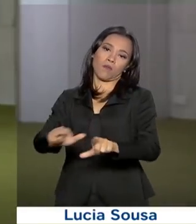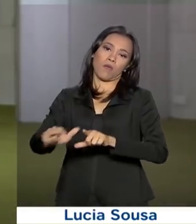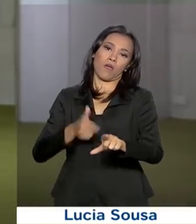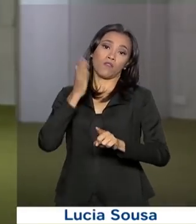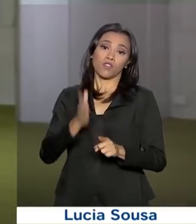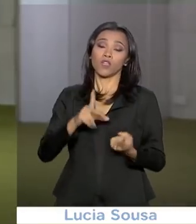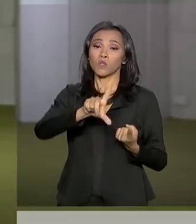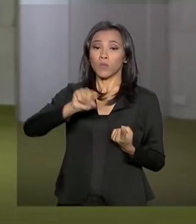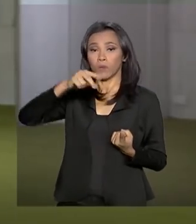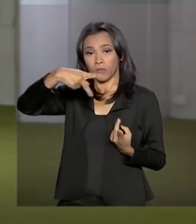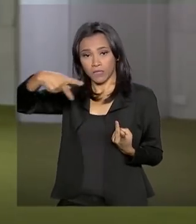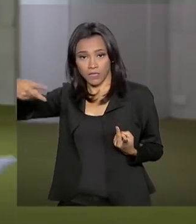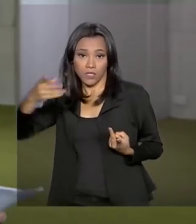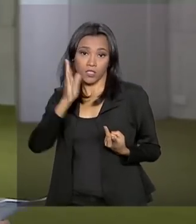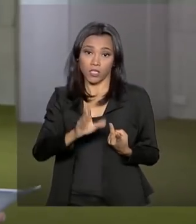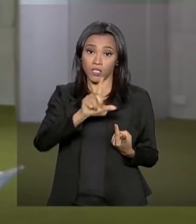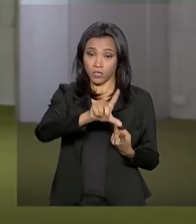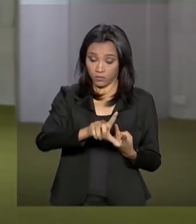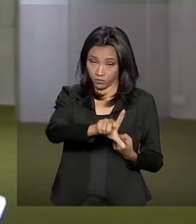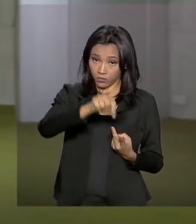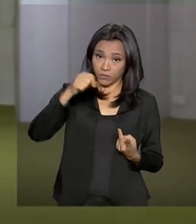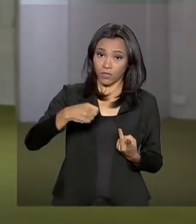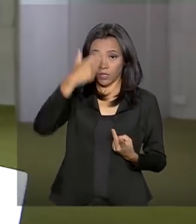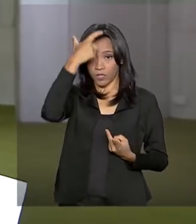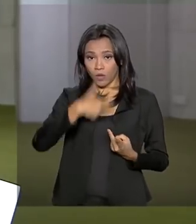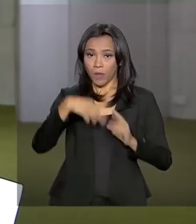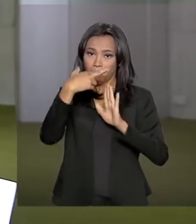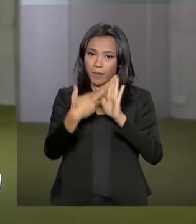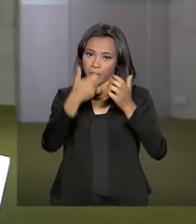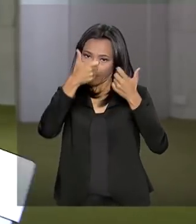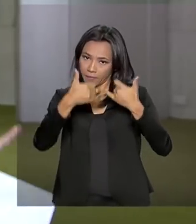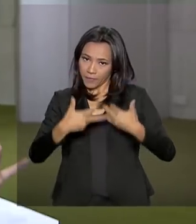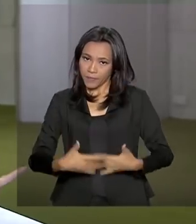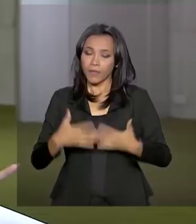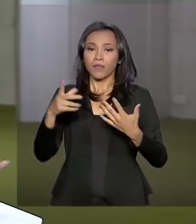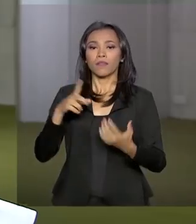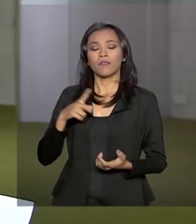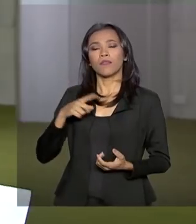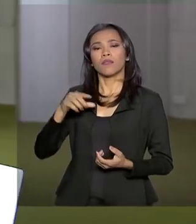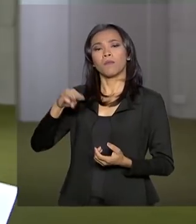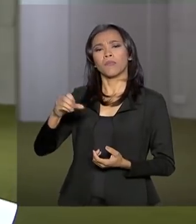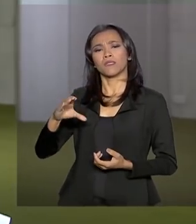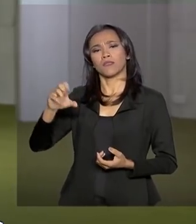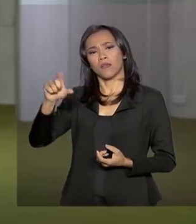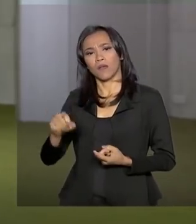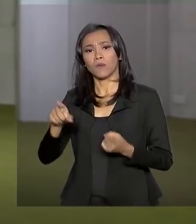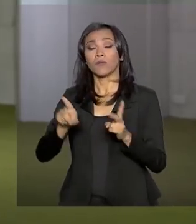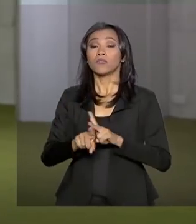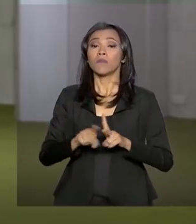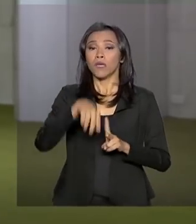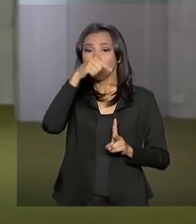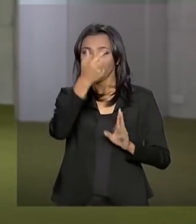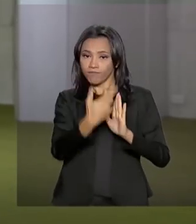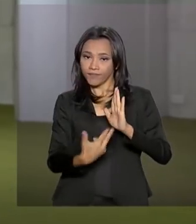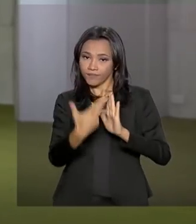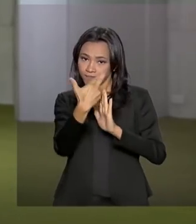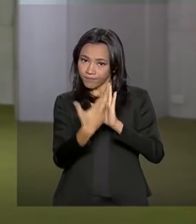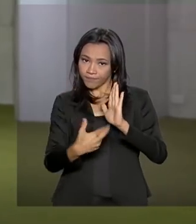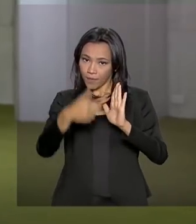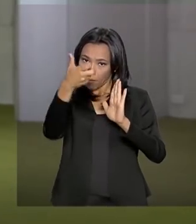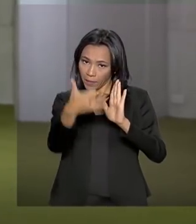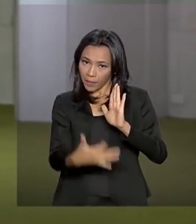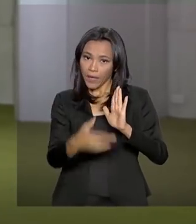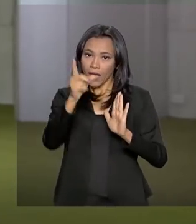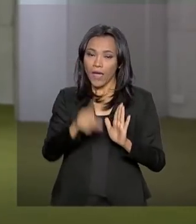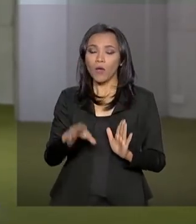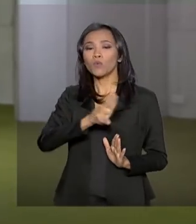relator. A presidência ficou com o deputado Marcelo Ramos do PR que tem a função ali de comandar os trabalhos e a relatoria com o deputado Samuel